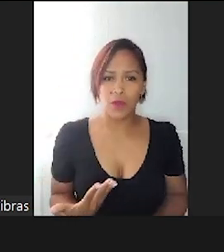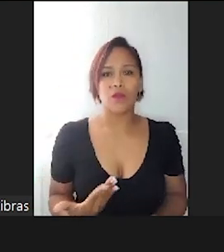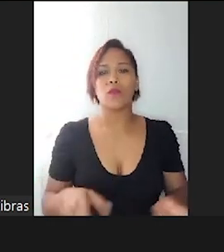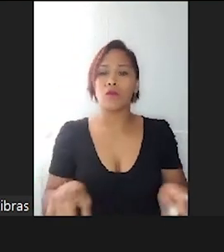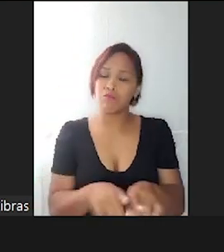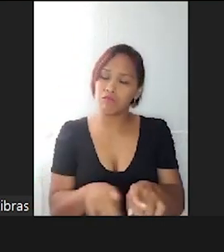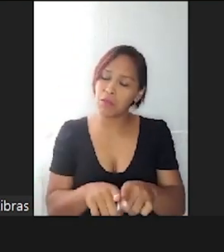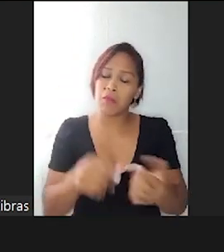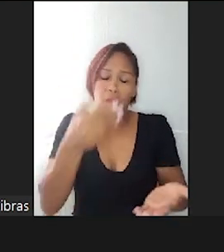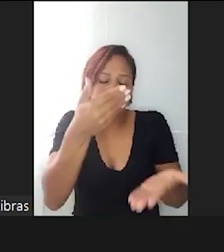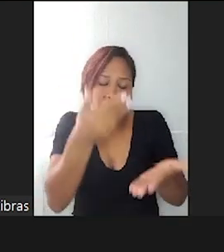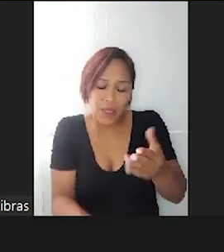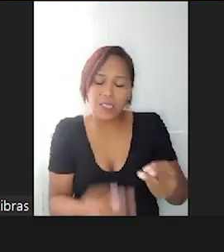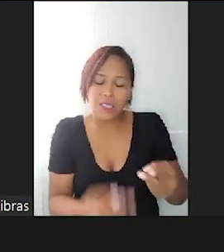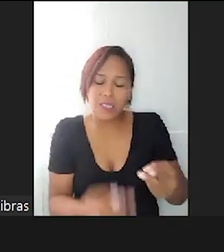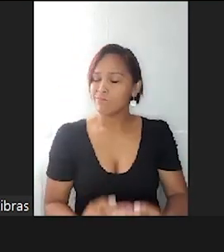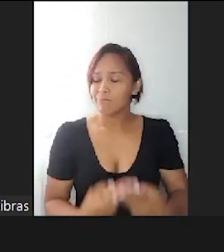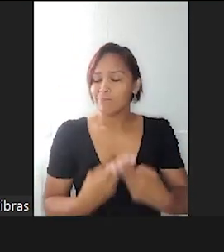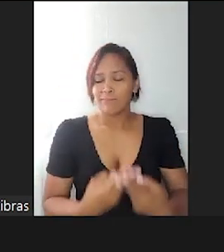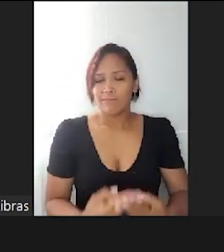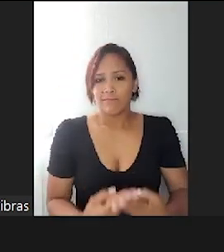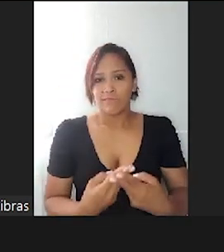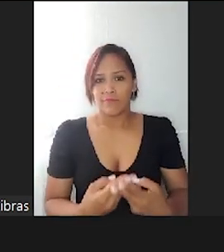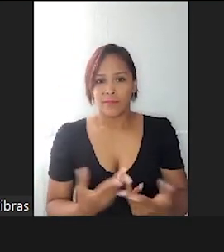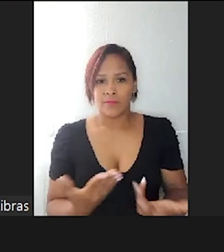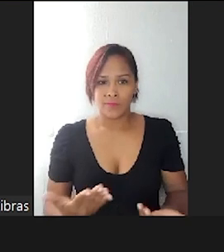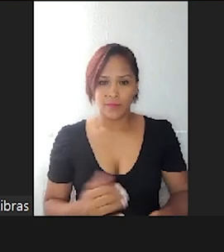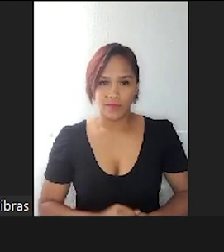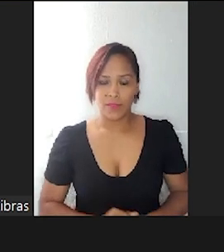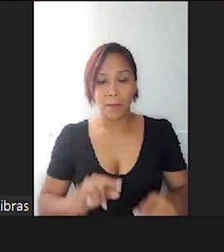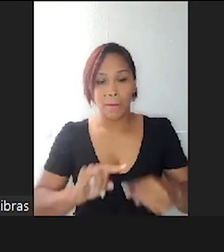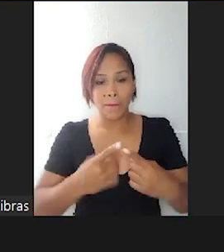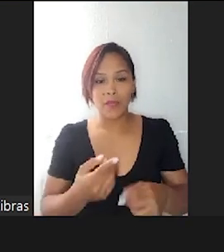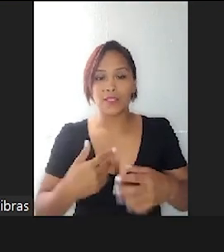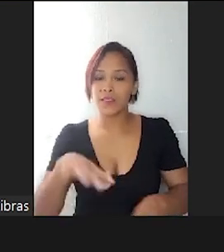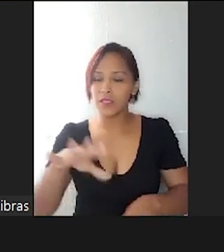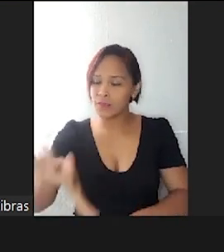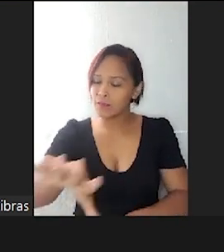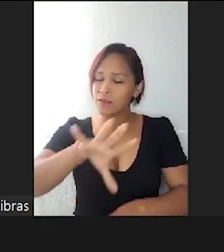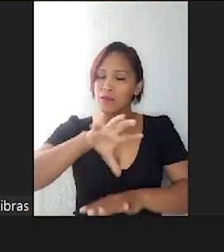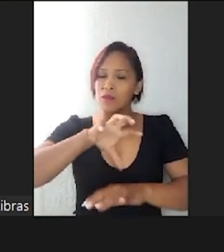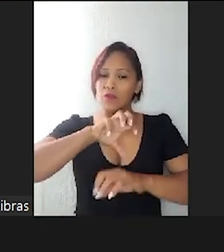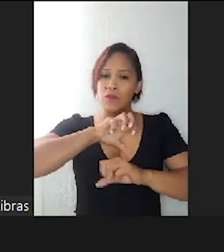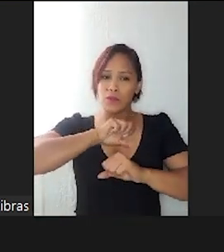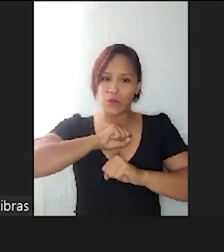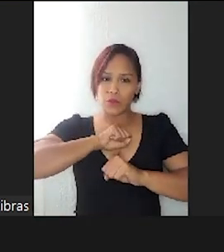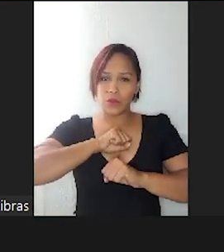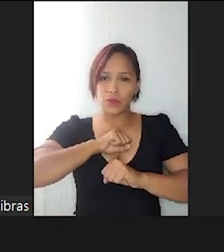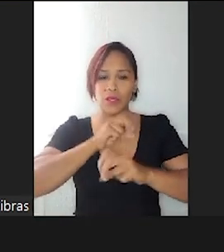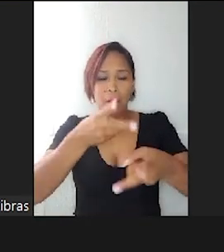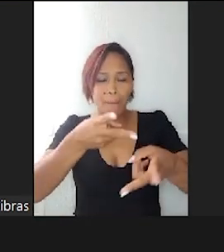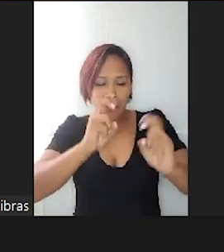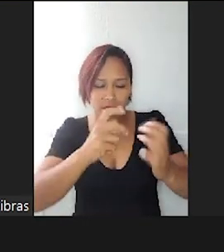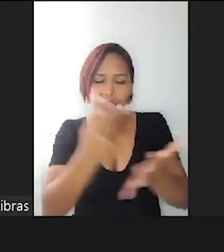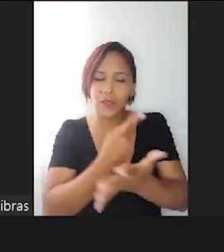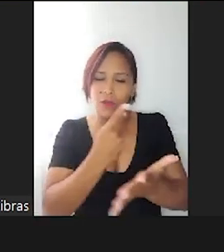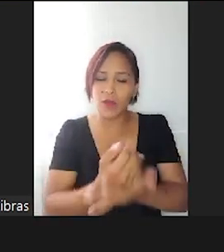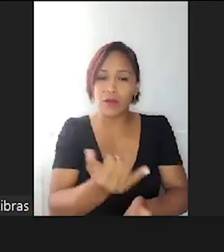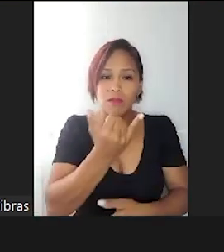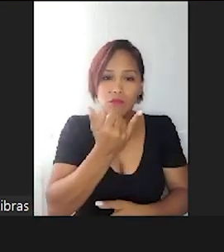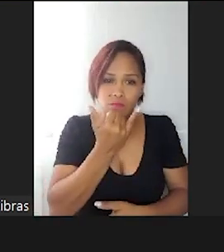a paciência. Mas aí eu respiro fundo, eu reconheço o meu erro, eu peço desculpas,